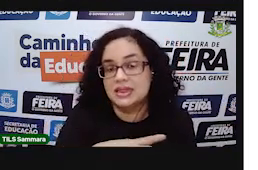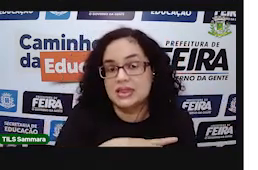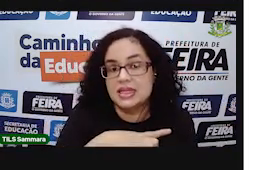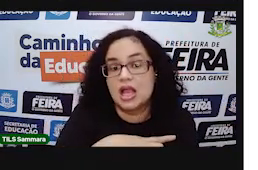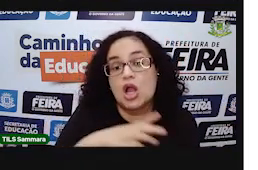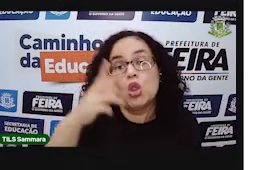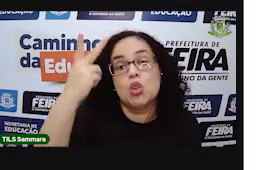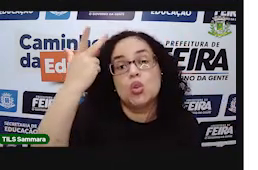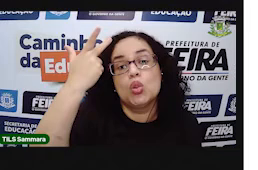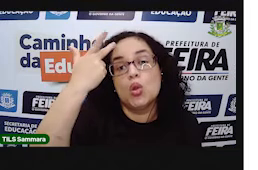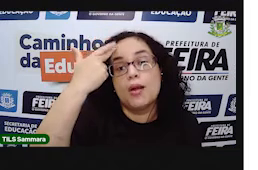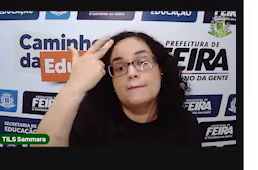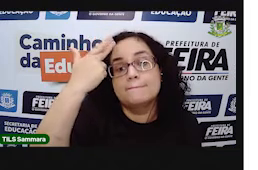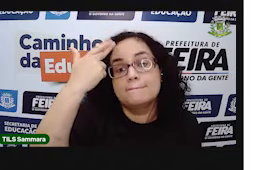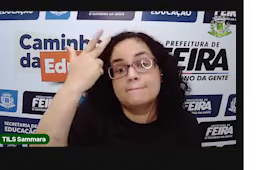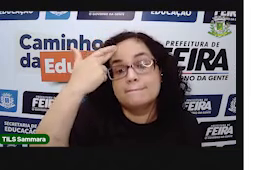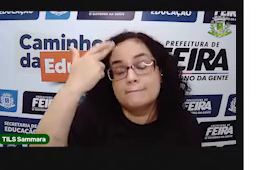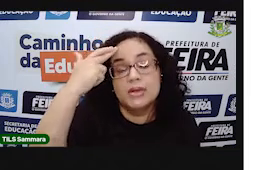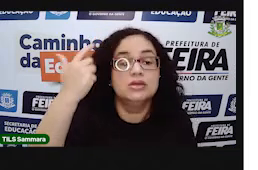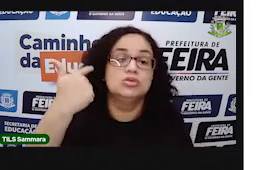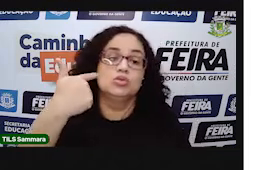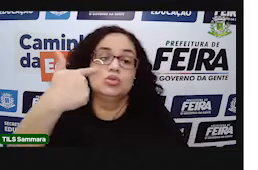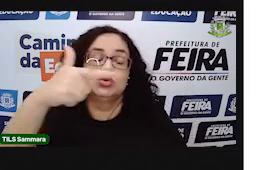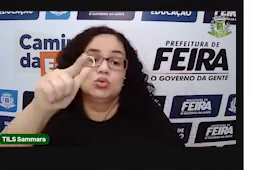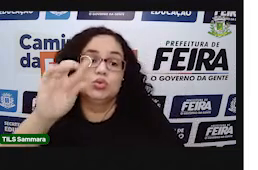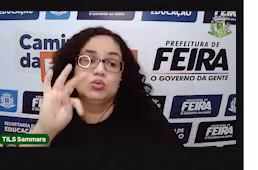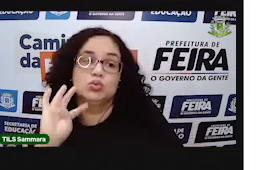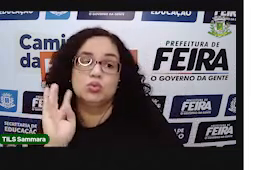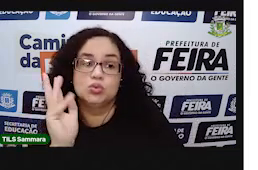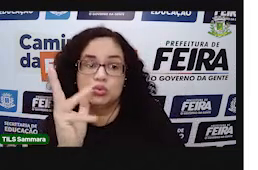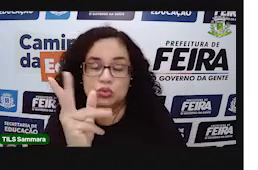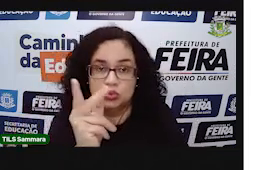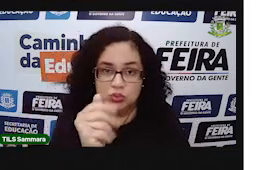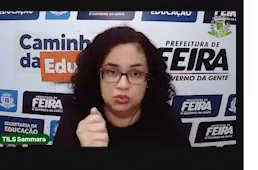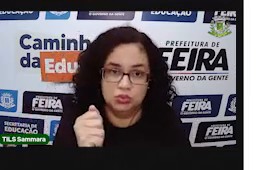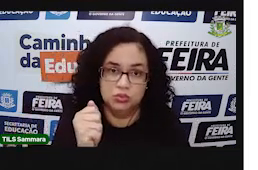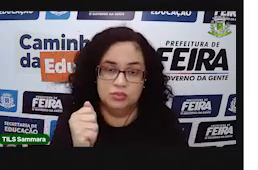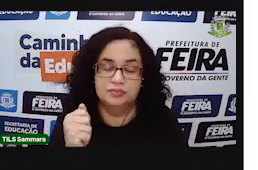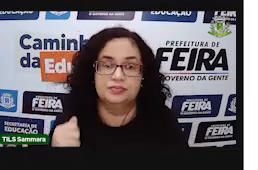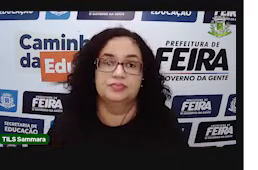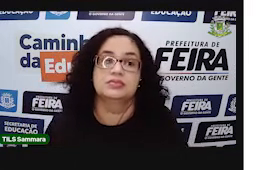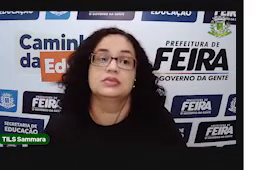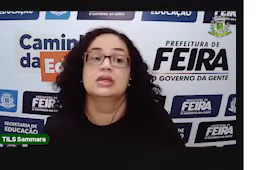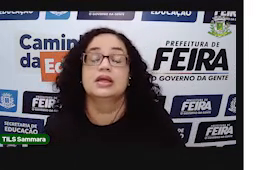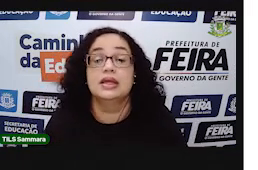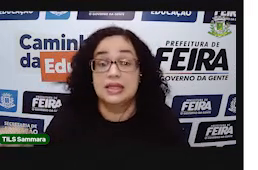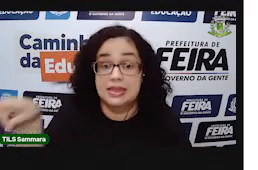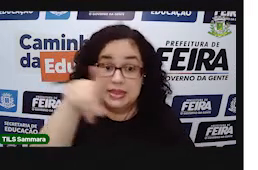eles têm em comum? O que é que faz parte de um, que faz parte de todos?